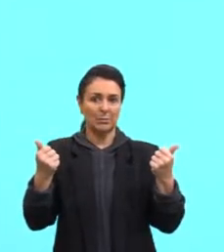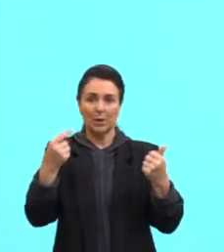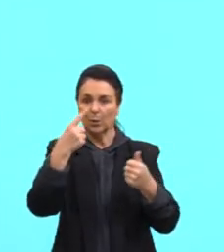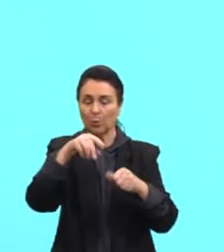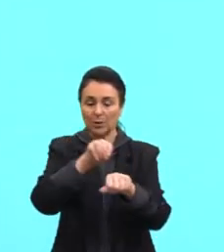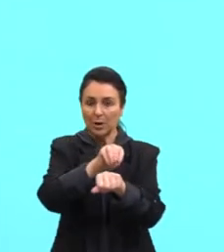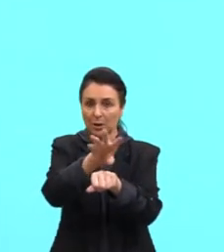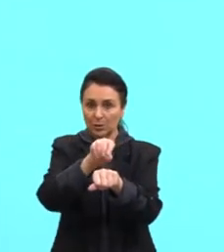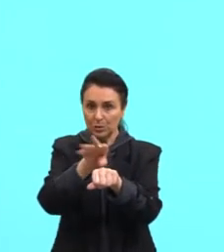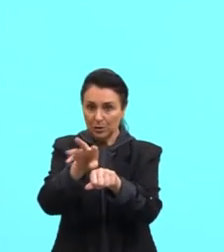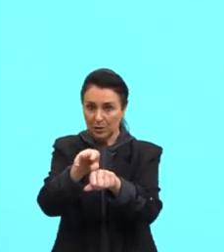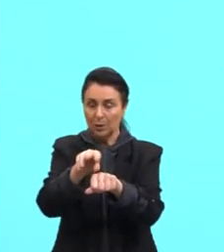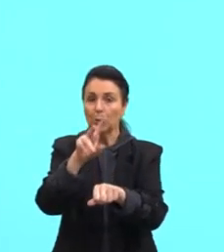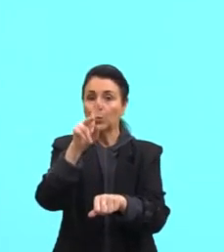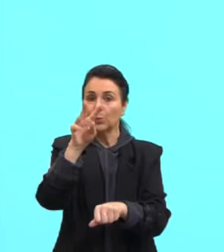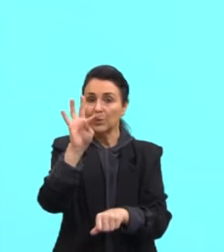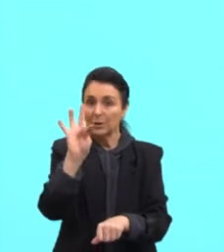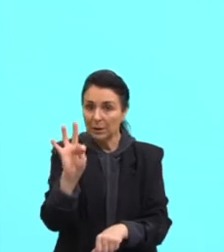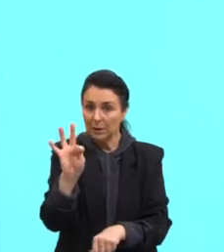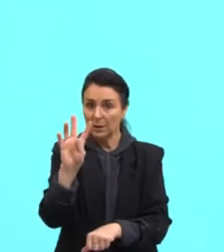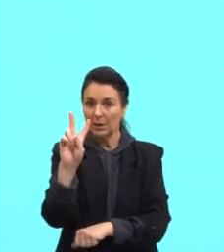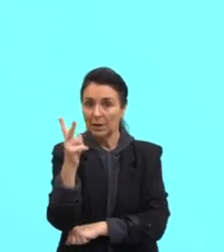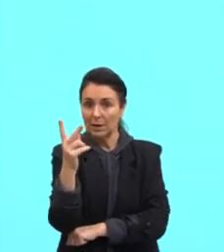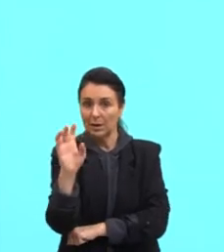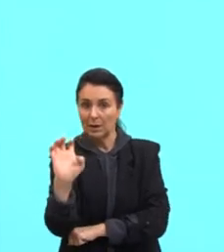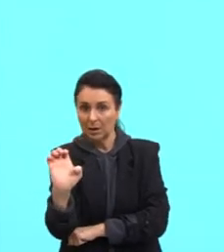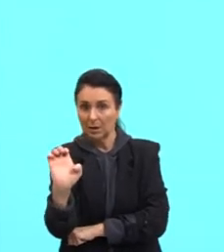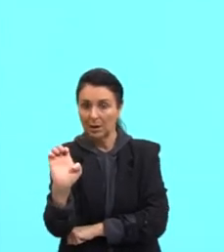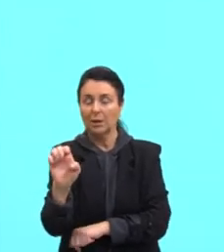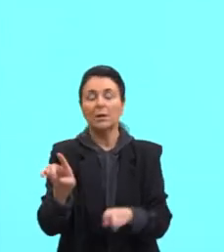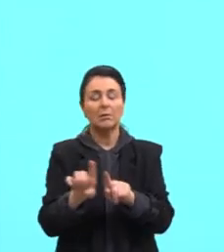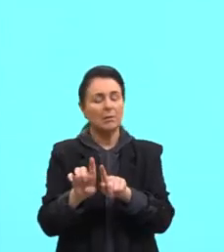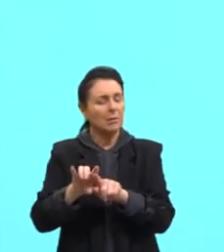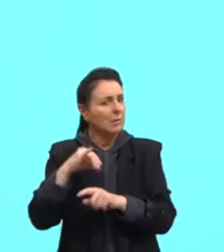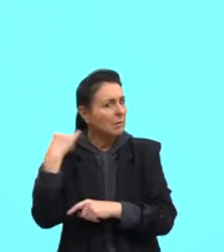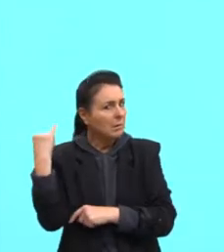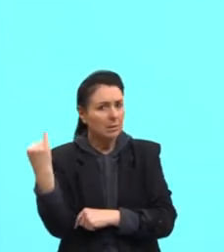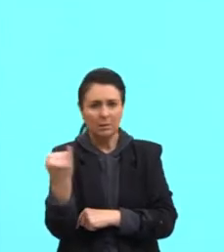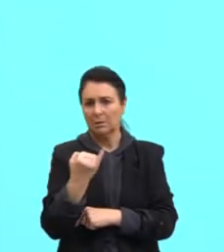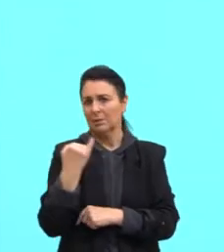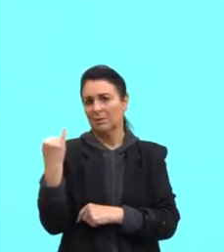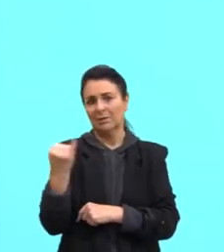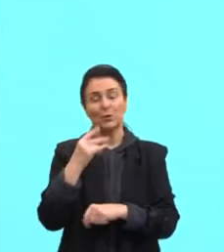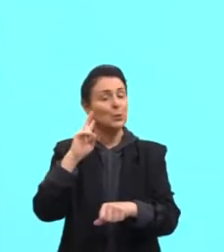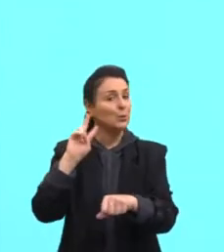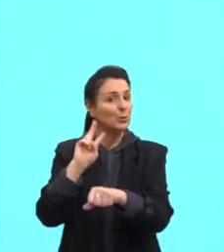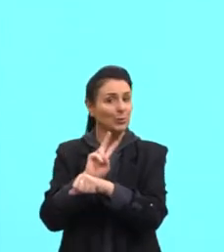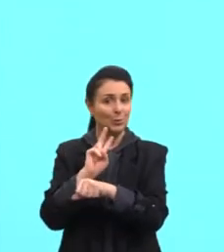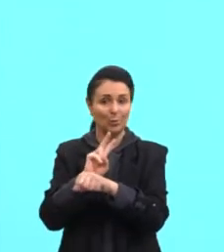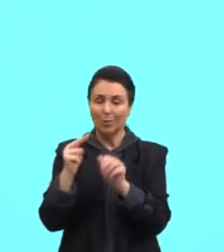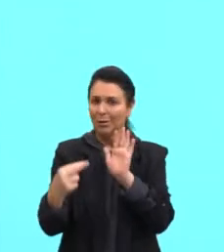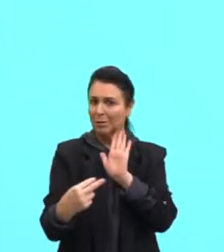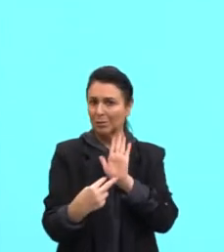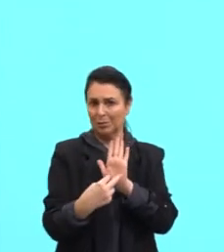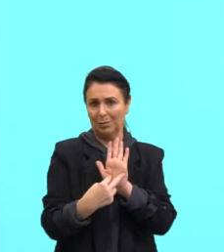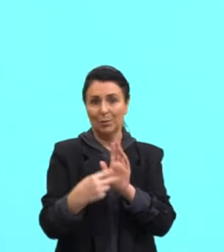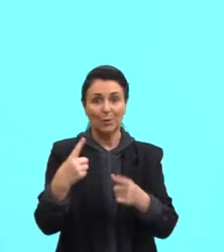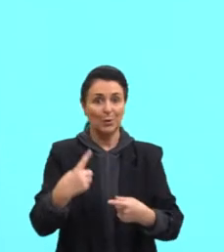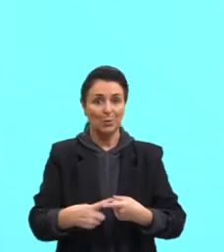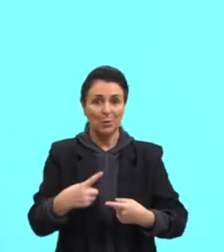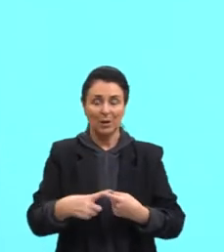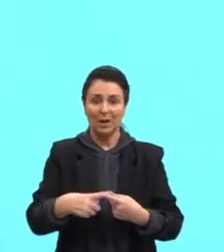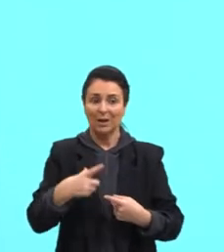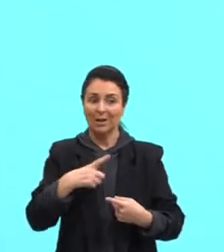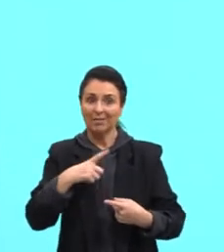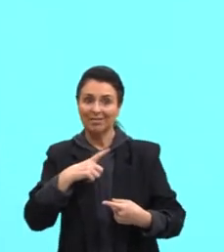Essa palavra T-H-E, ela é mega importante. Ela é super importante. Por quê? Porque ela tem uma